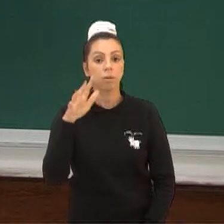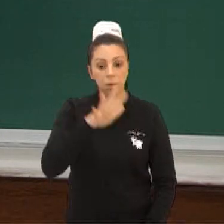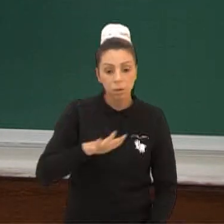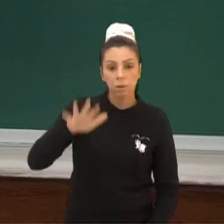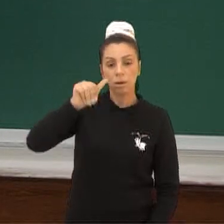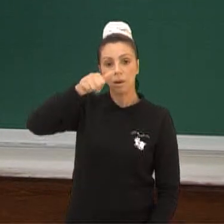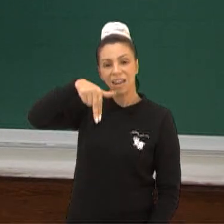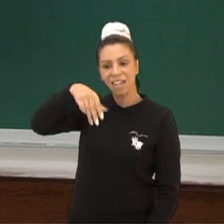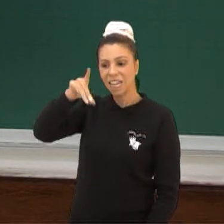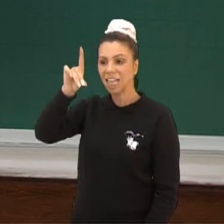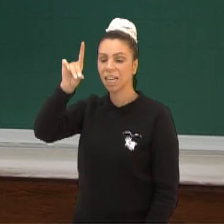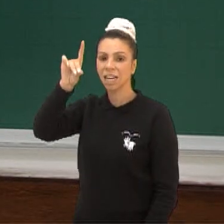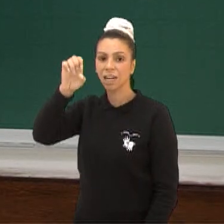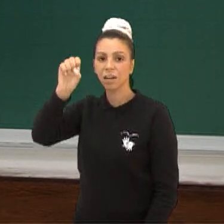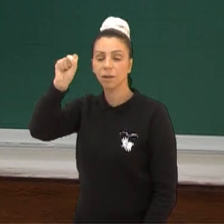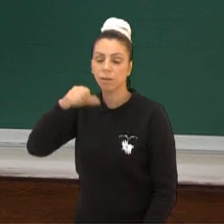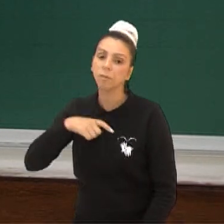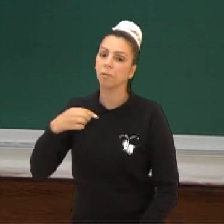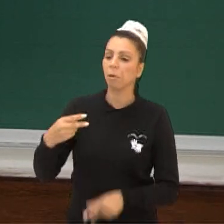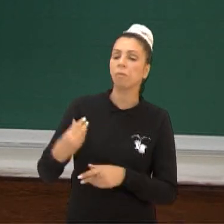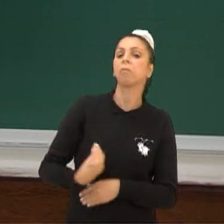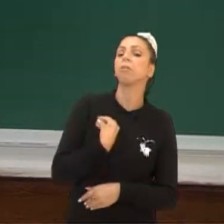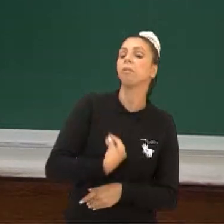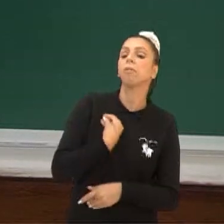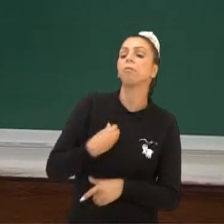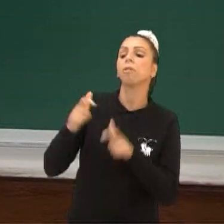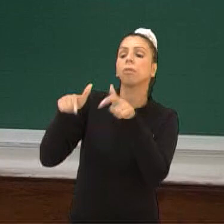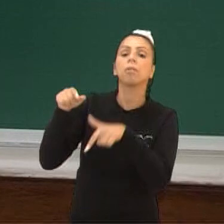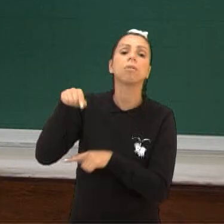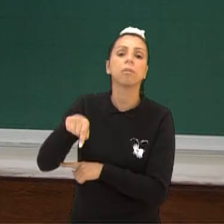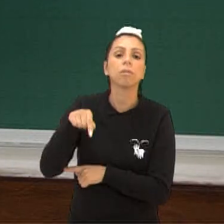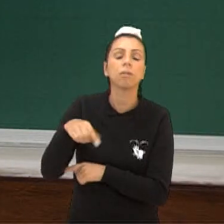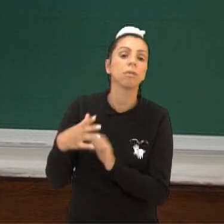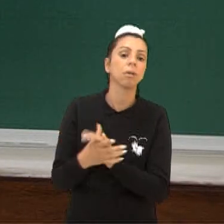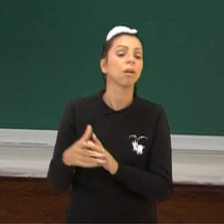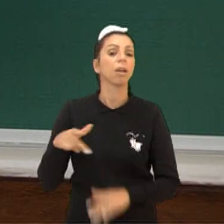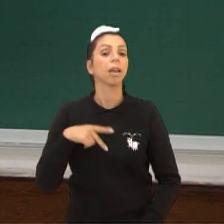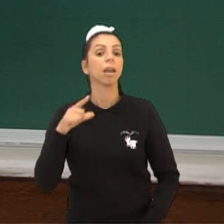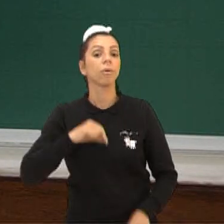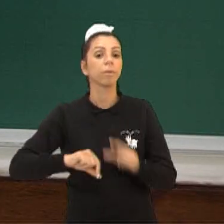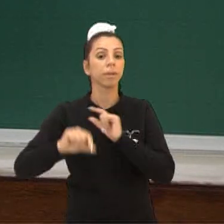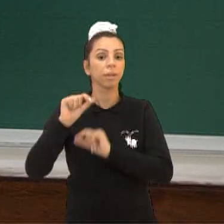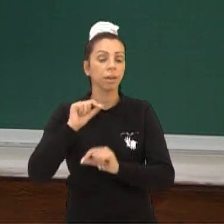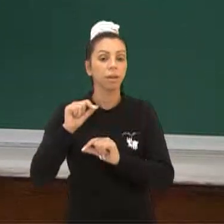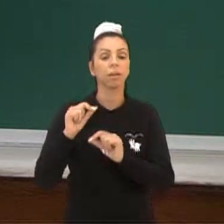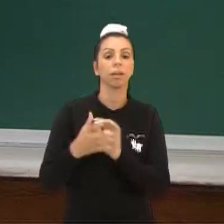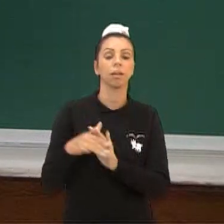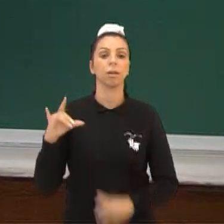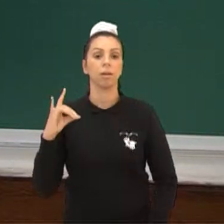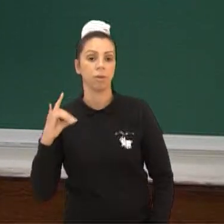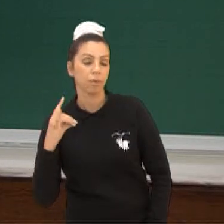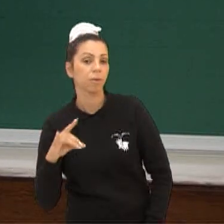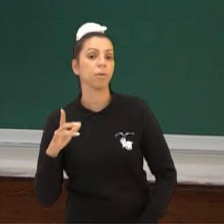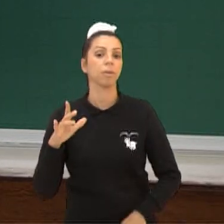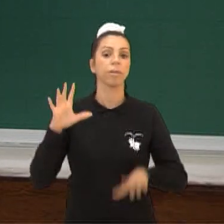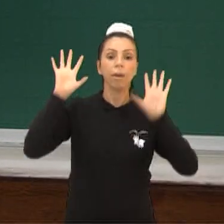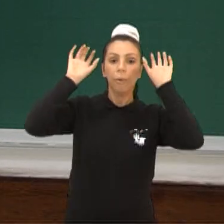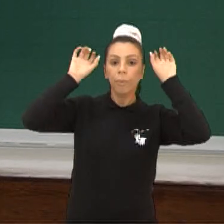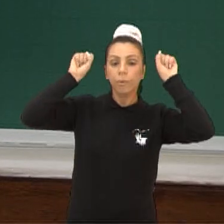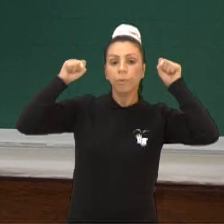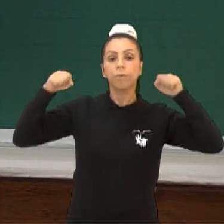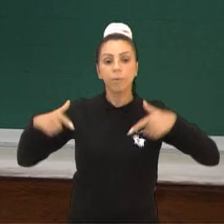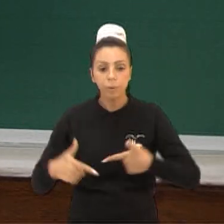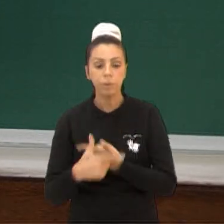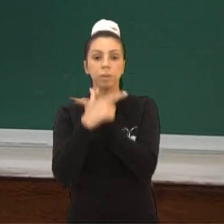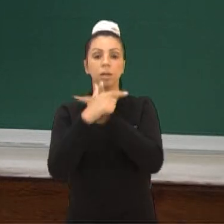dos Andes. Que habitantes existiam nessa parte? Aqueles habitantes pré-colombianos, aqueles habitantes que eram os Incas, eram os Maias,